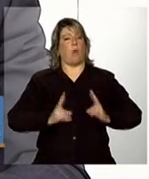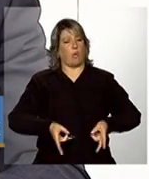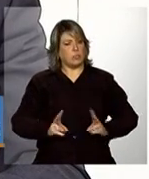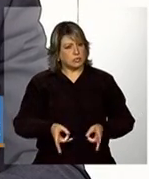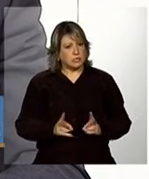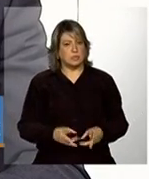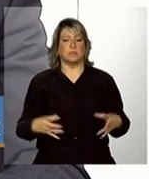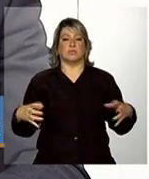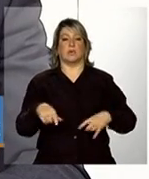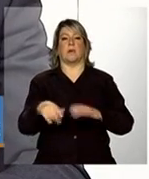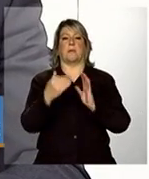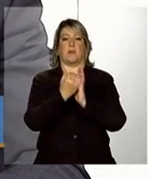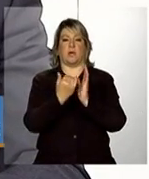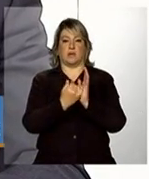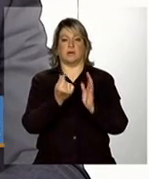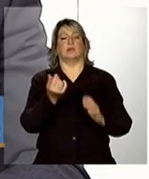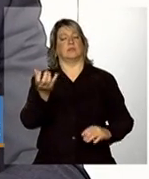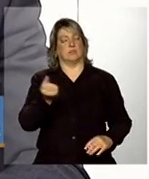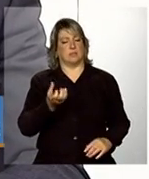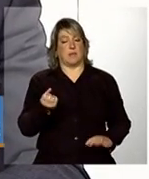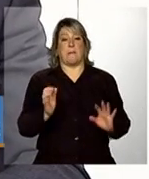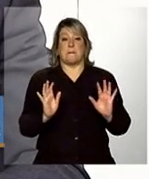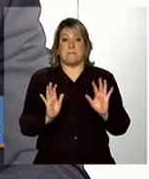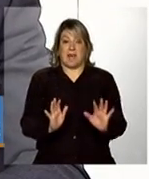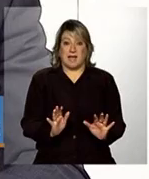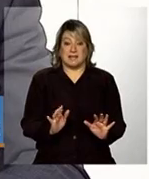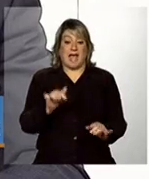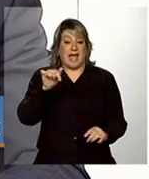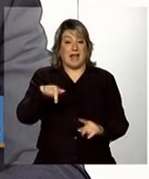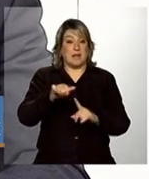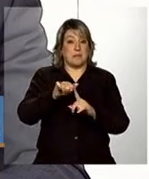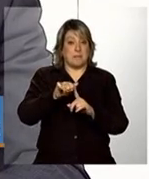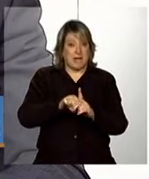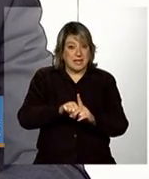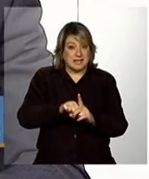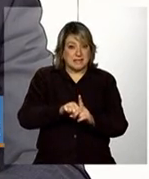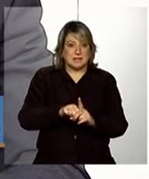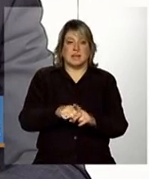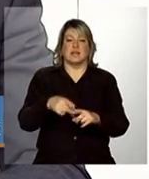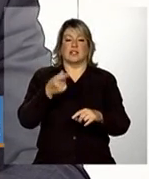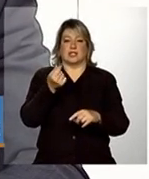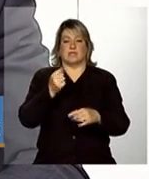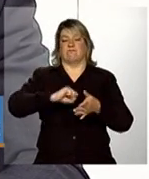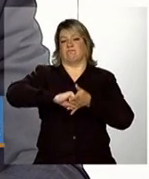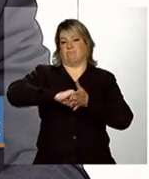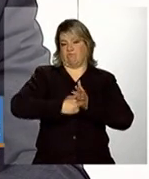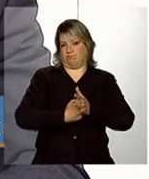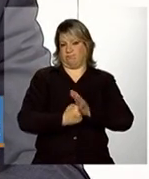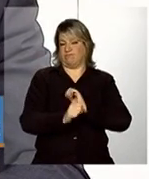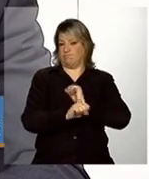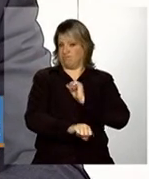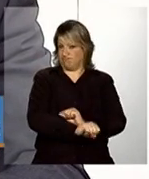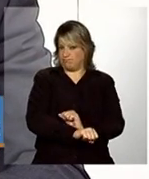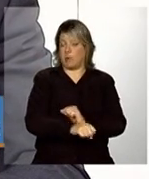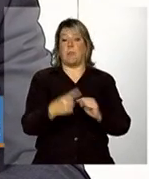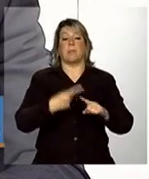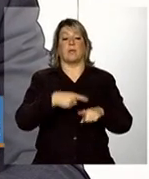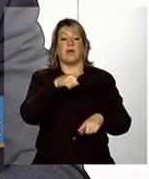Bolsa Família, mas ela deixa de receber o benefício naquele mês e volta a receber no mês